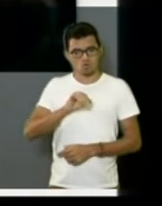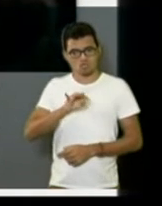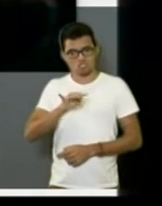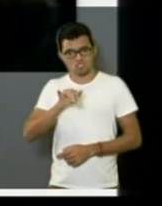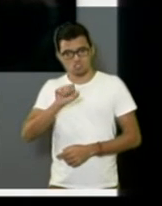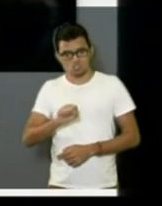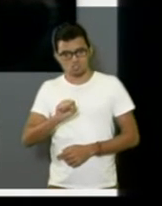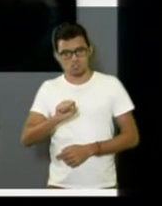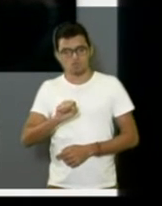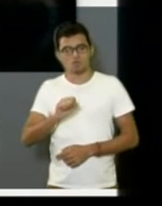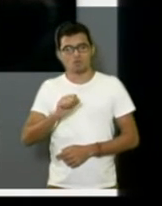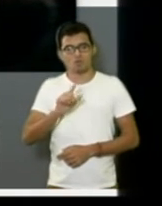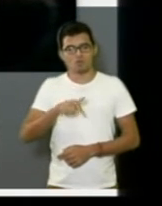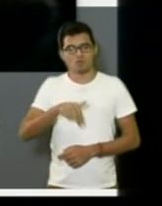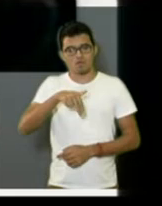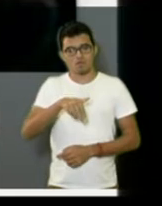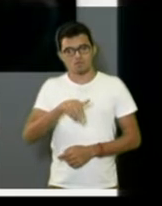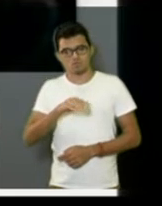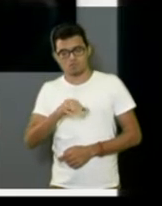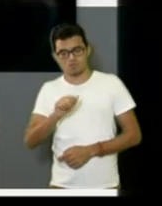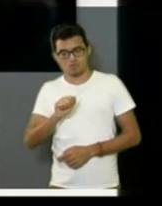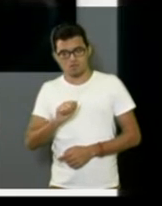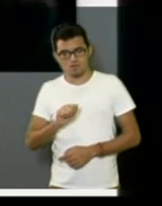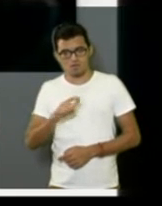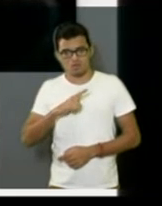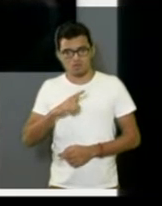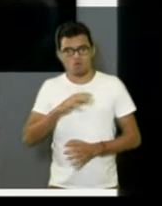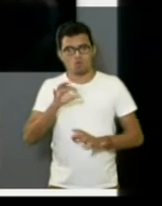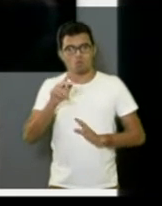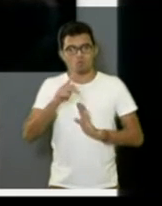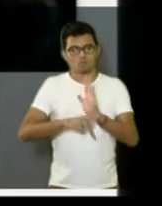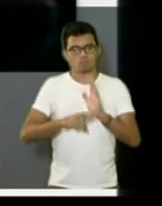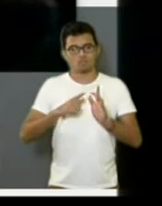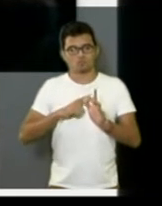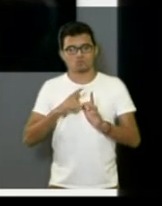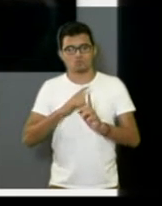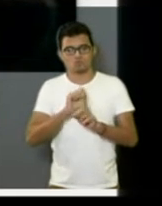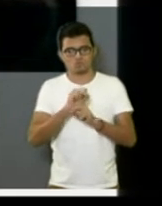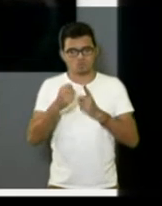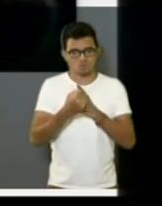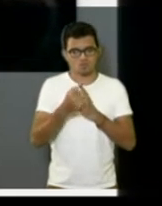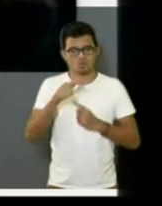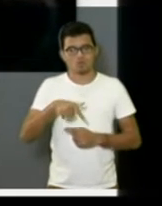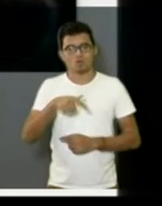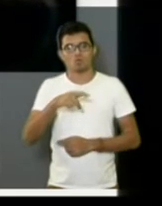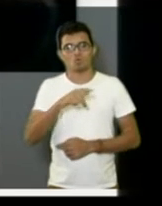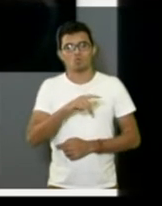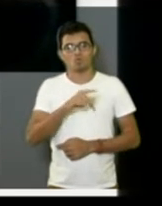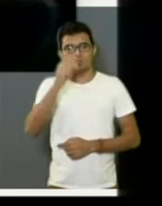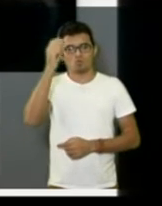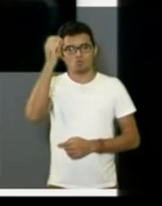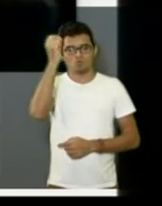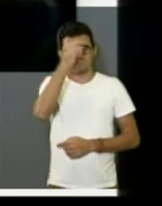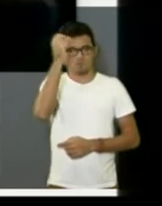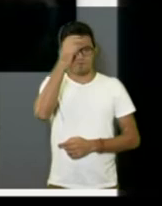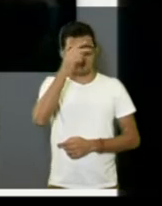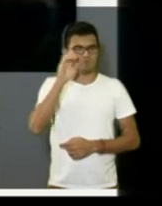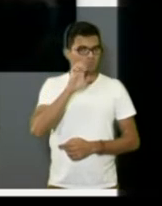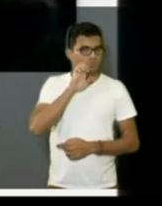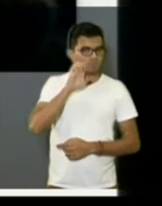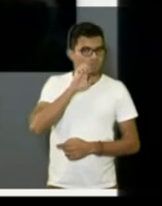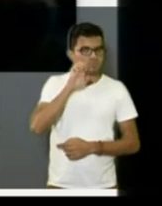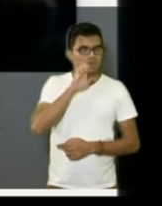iniciar um projeto de ações sociais. Então, o prefeito Edinho foi uma das primeiras ações